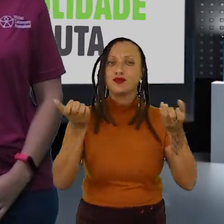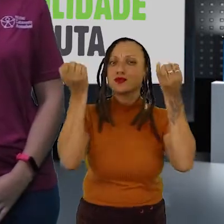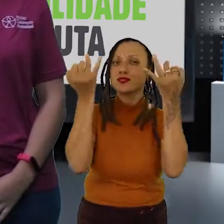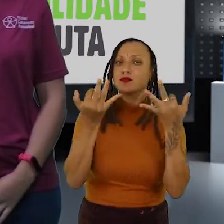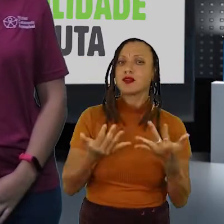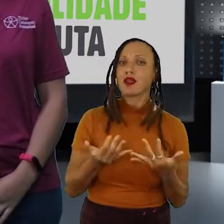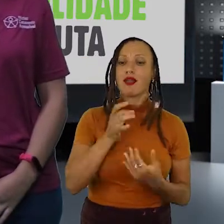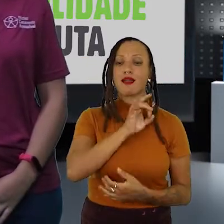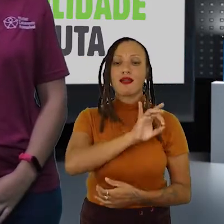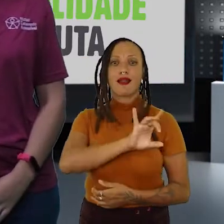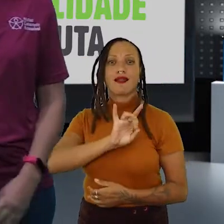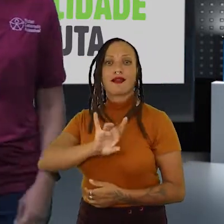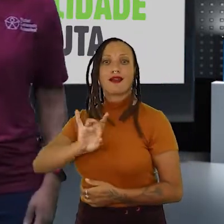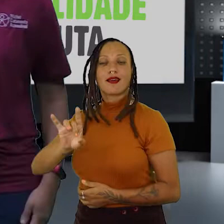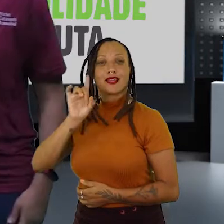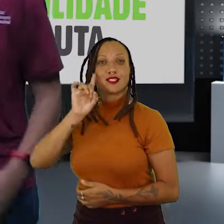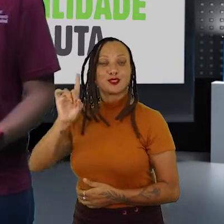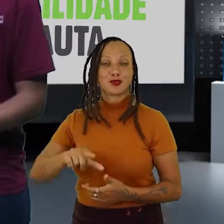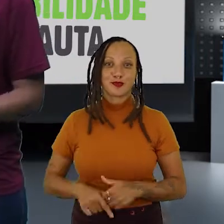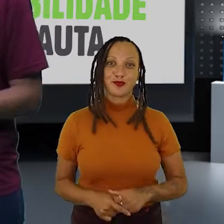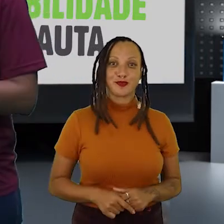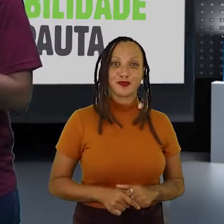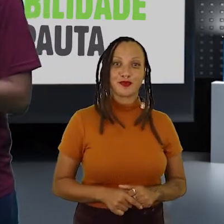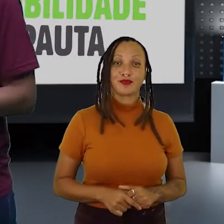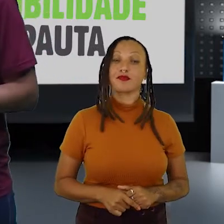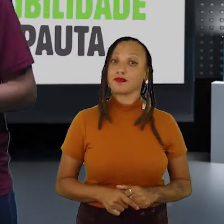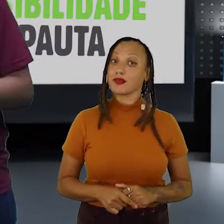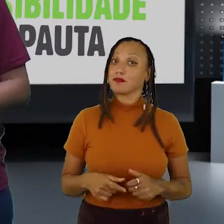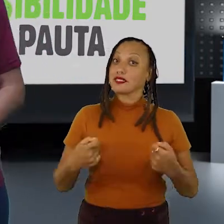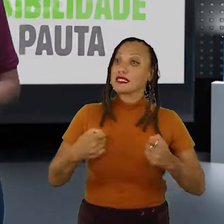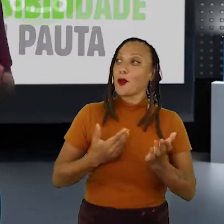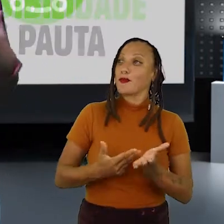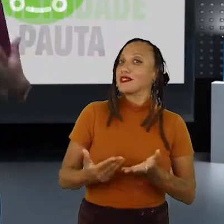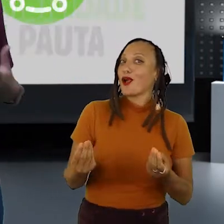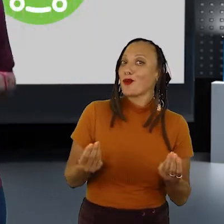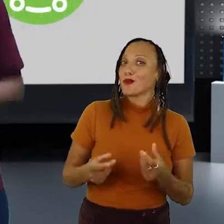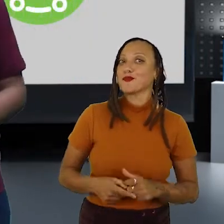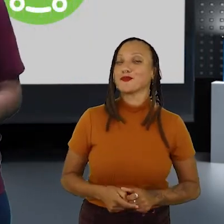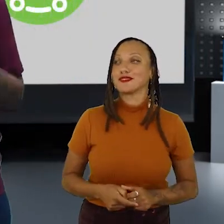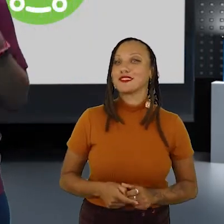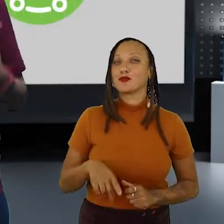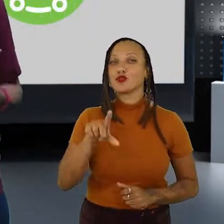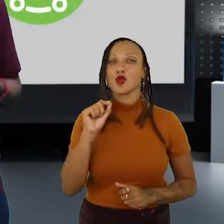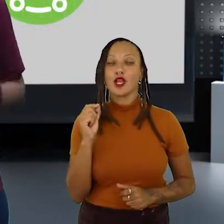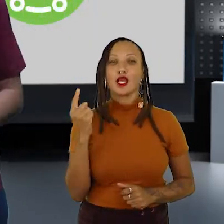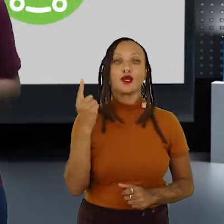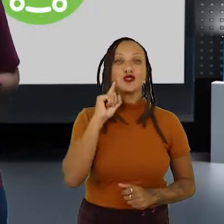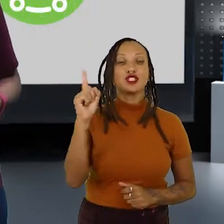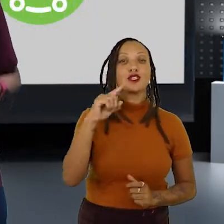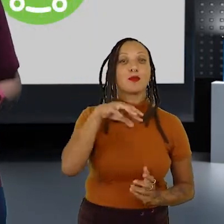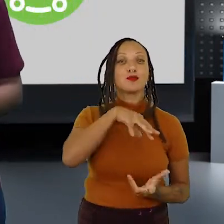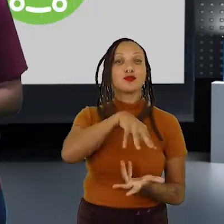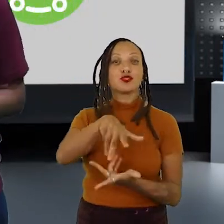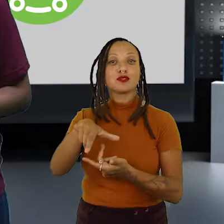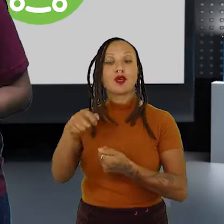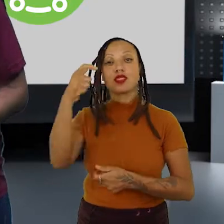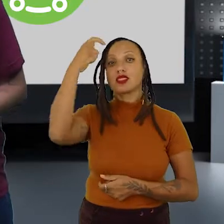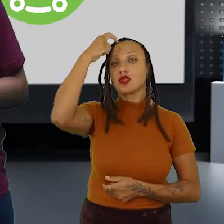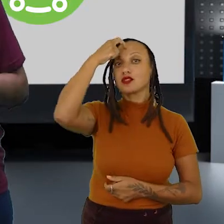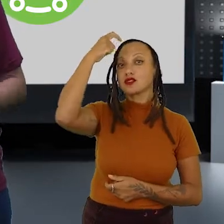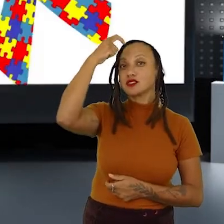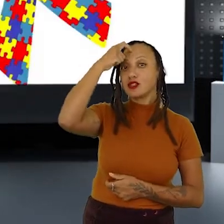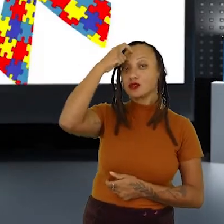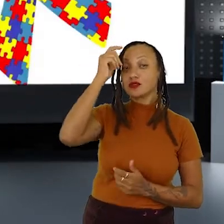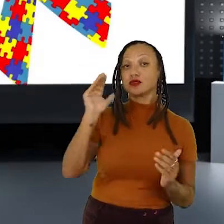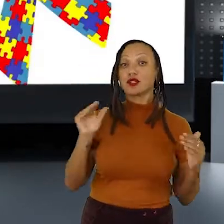sobre cada um desses dias. E a gente precisa começar de alguma coisa, né? Começaremos com o Dia Mundial da Conscientização sobre o